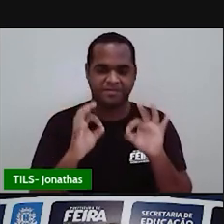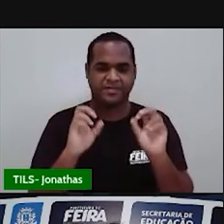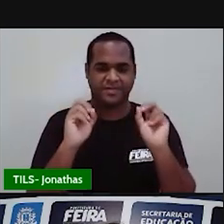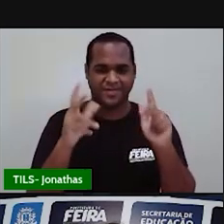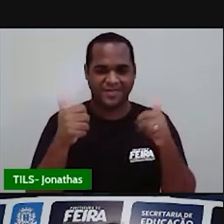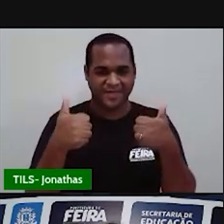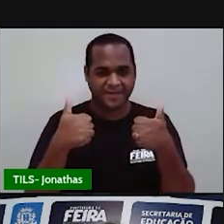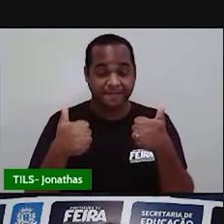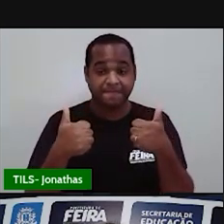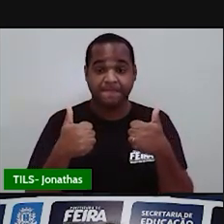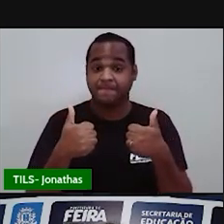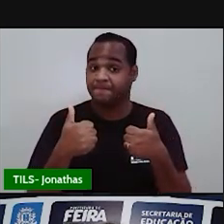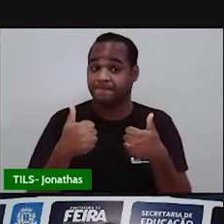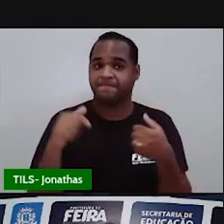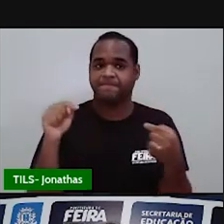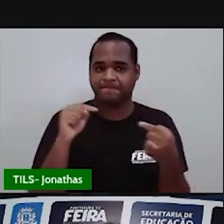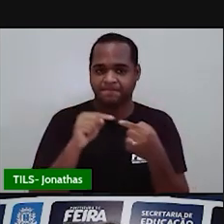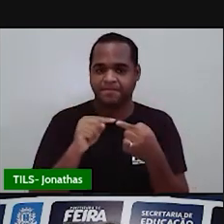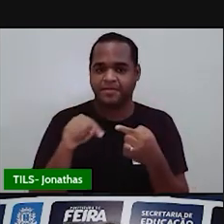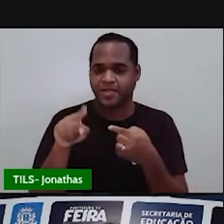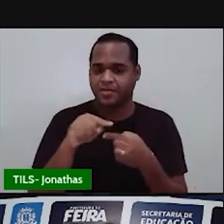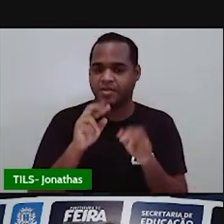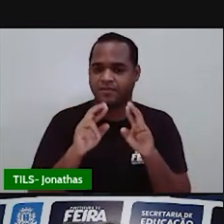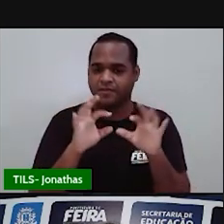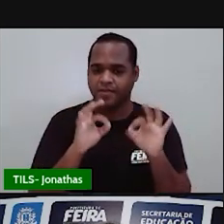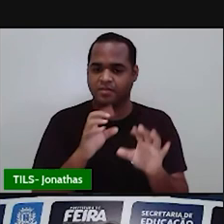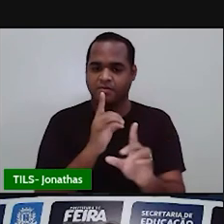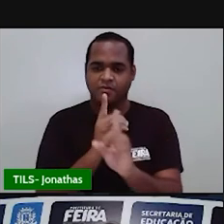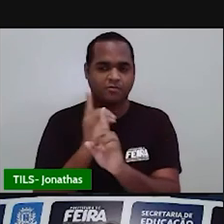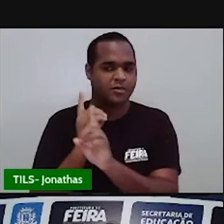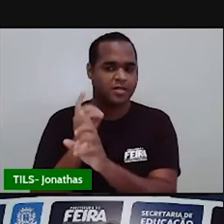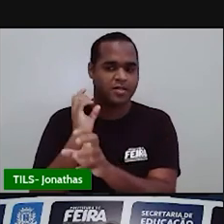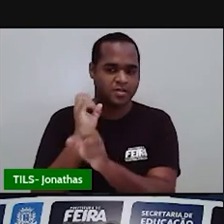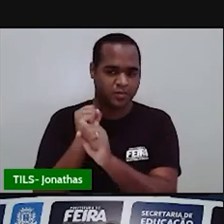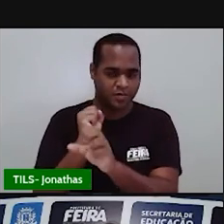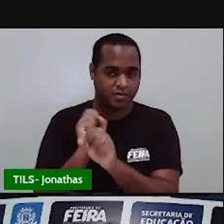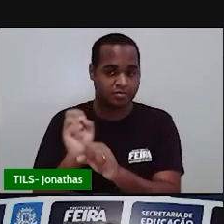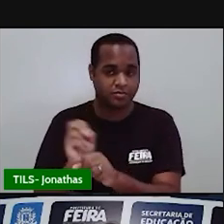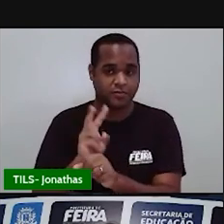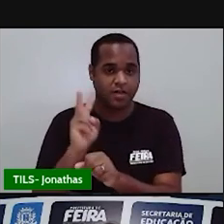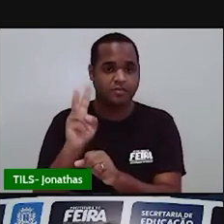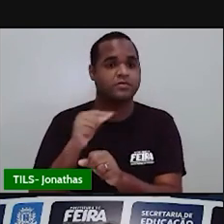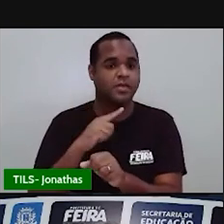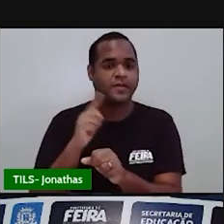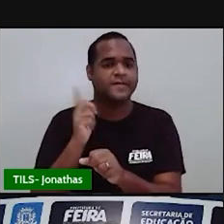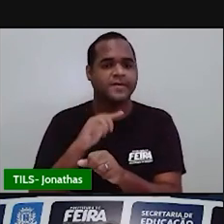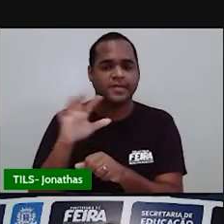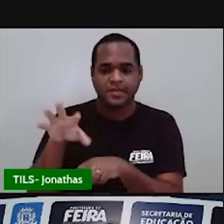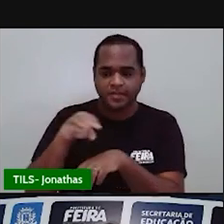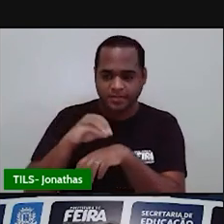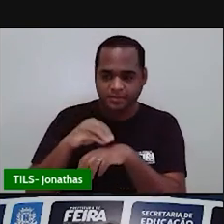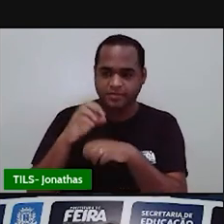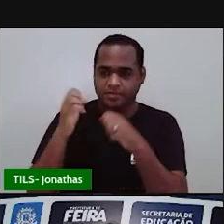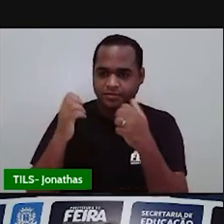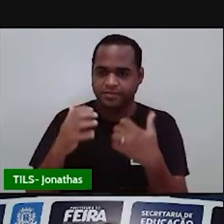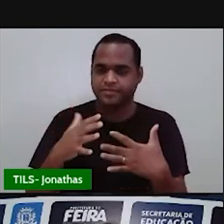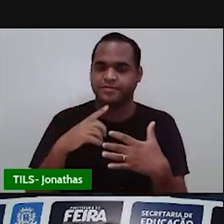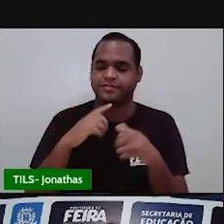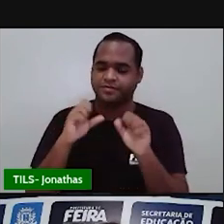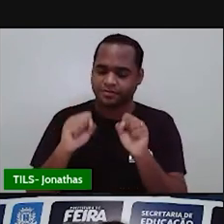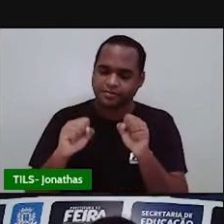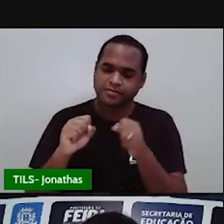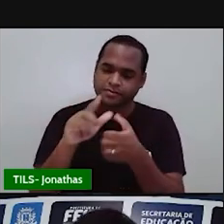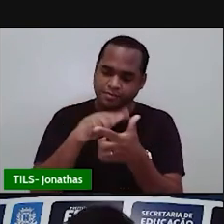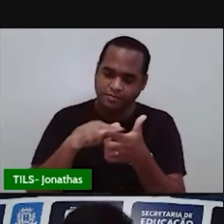Né? Eu sei do seguinte que depois que eu encontrar o valor dessa soma é só pegar essa soma e dividir por 6.